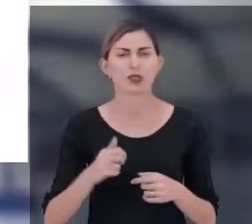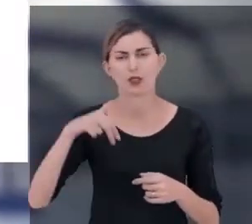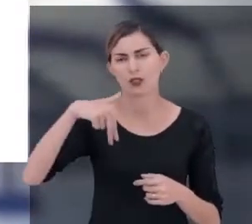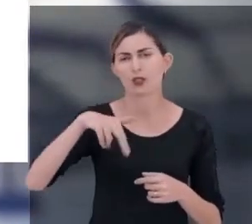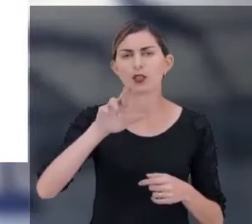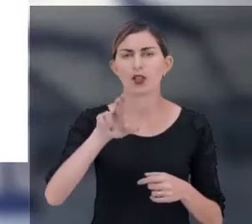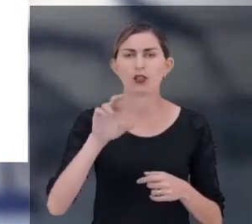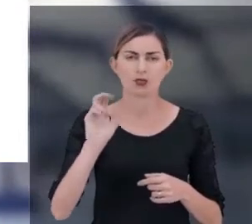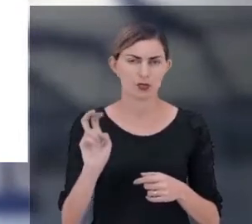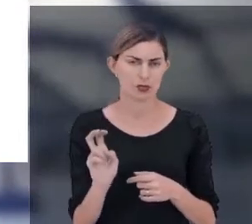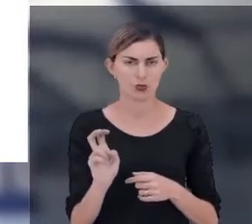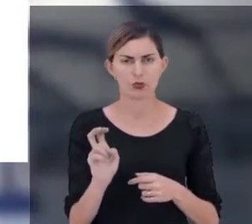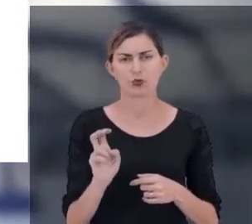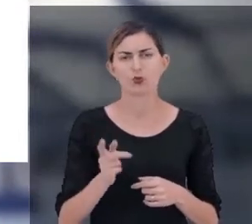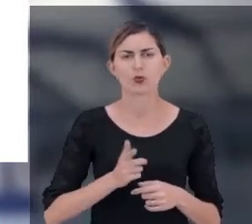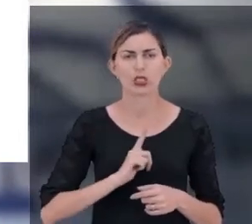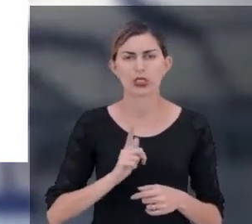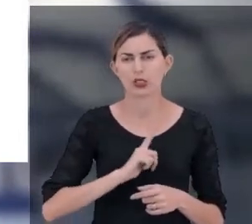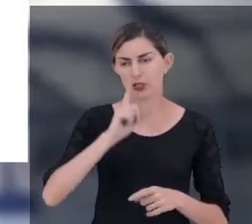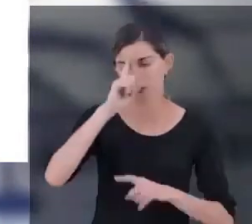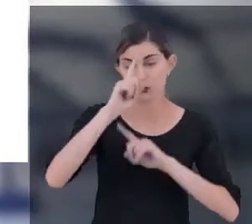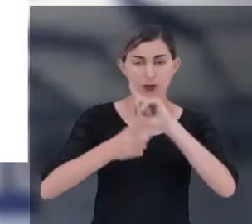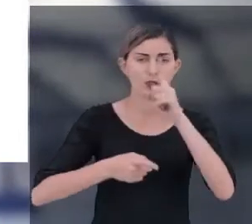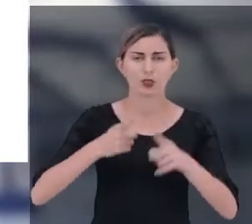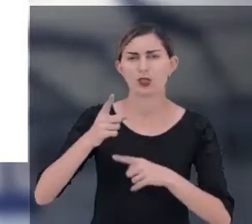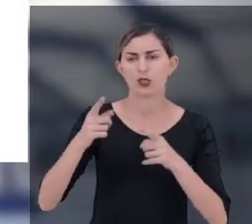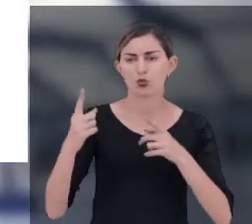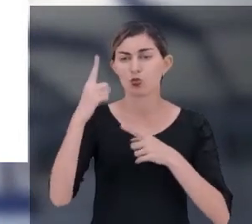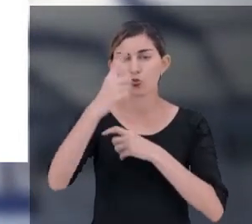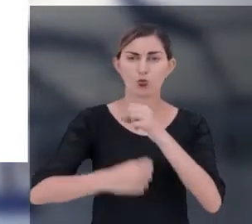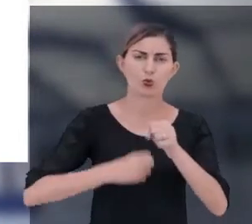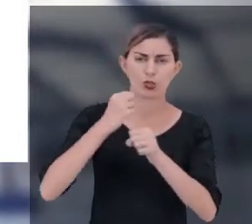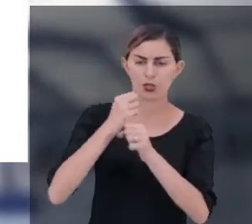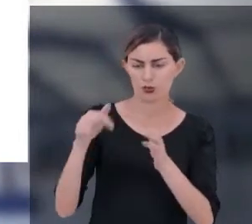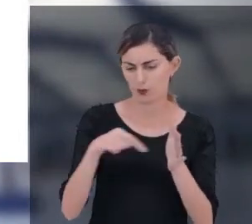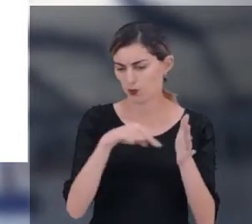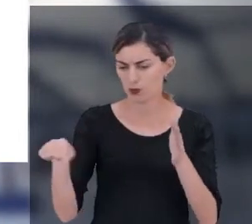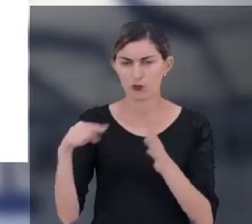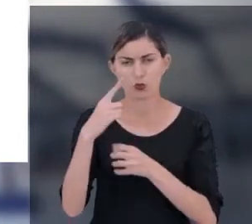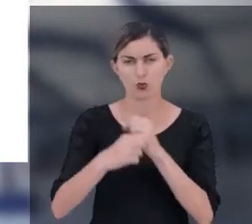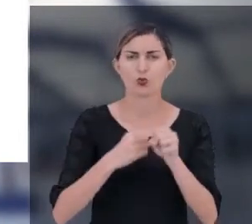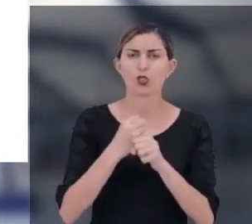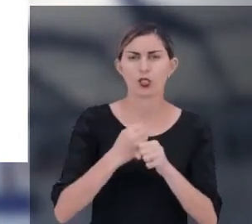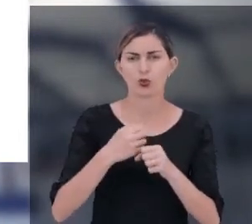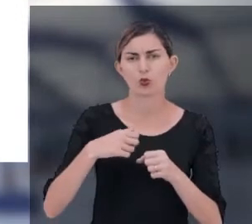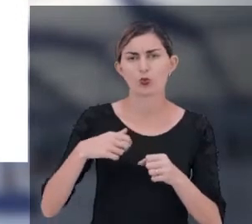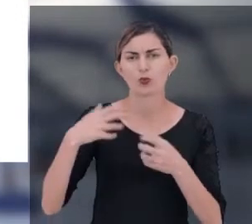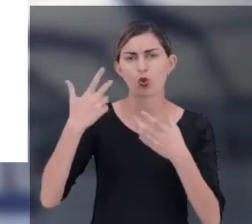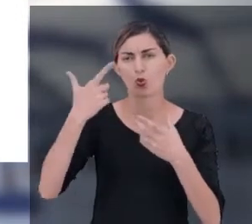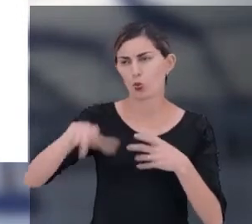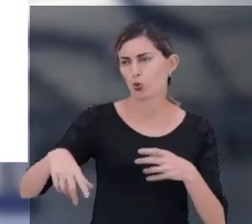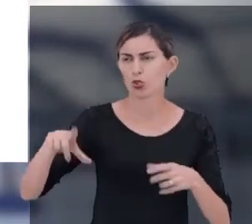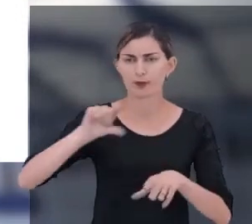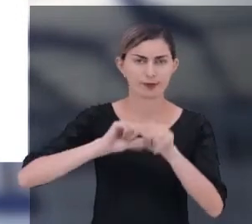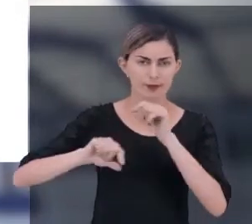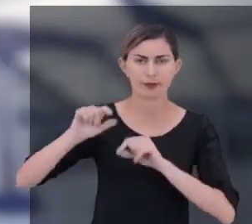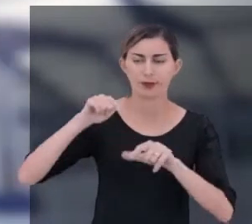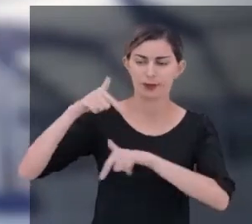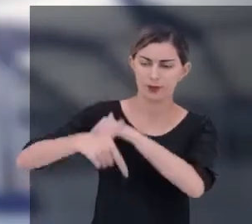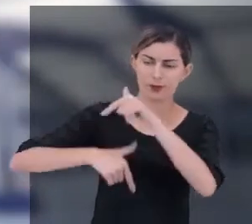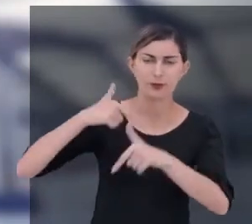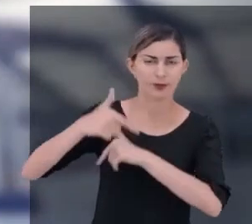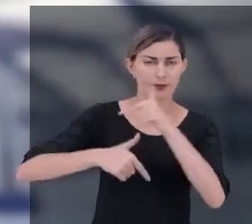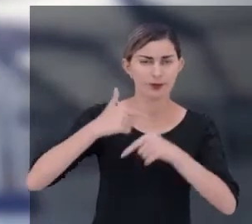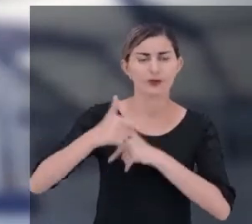tratada na NR5 terá um mandato de duração de um ano, permitida uma reeleição. Ou seja, o